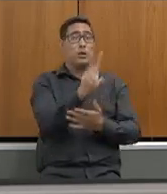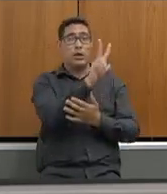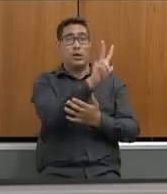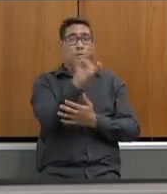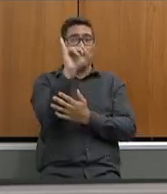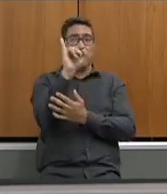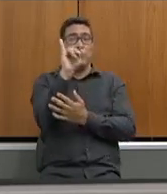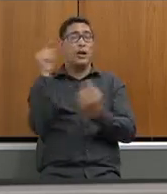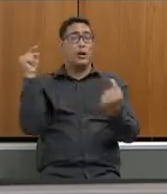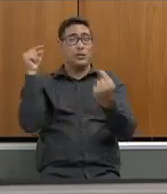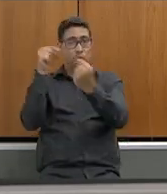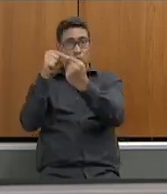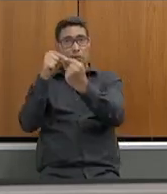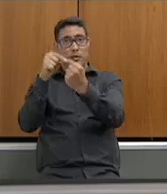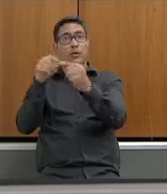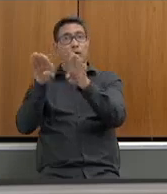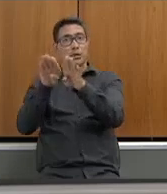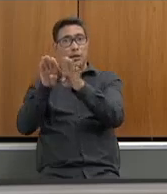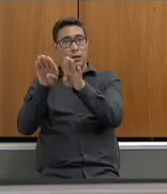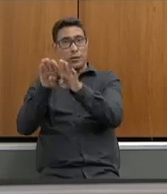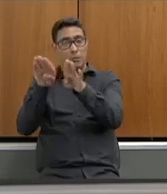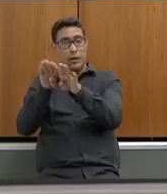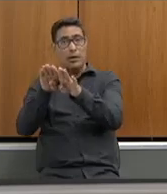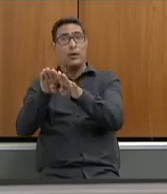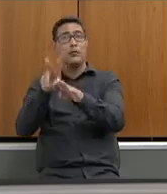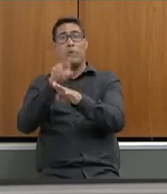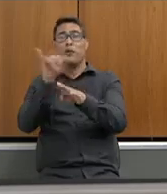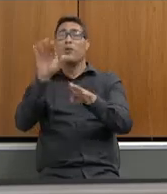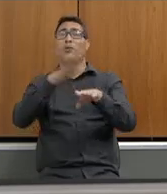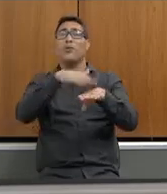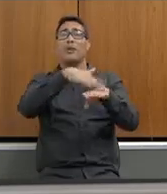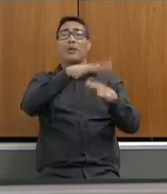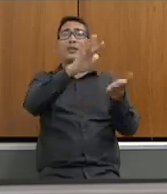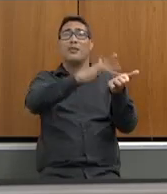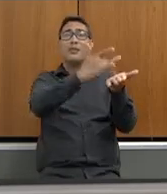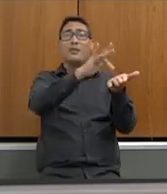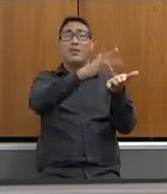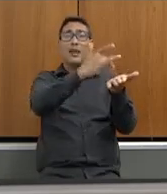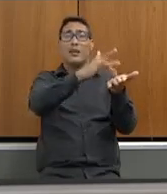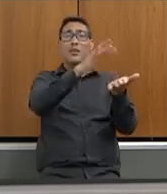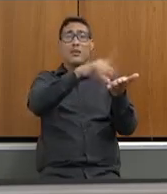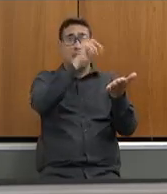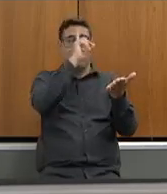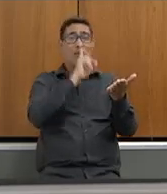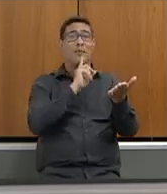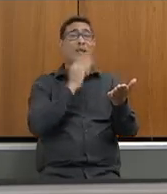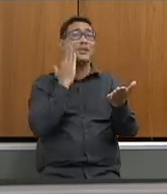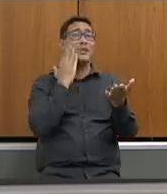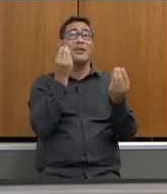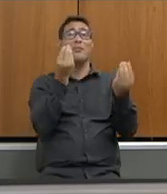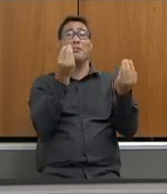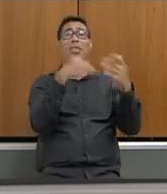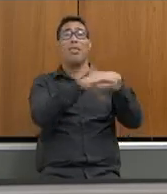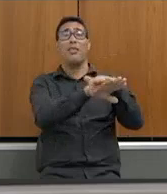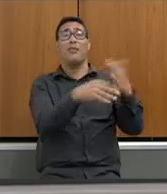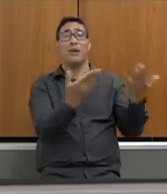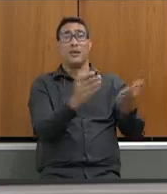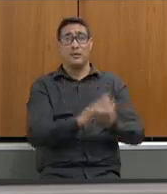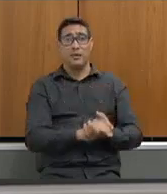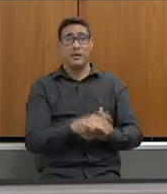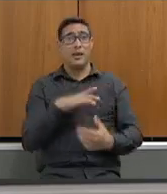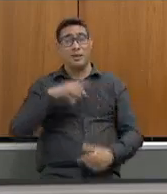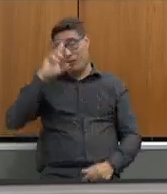pedagogicamente para que não fique sem serventia senão vai ficar igual aqueles tablet amarelo que a não sabe onde colocar mais em escola eu fui diretor de escola